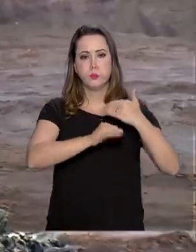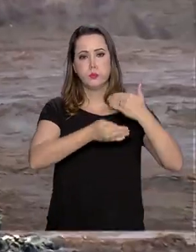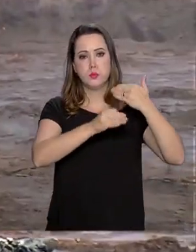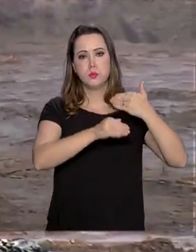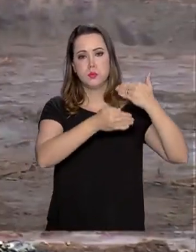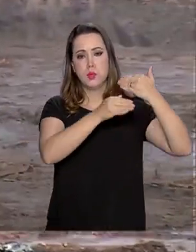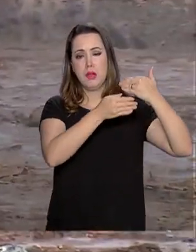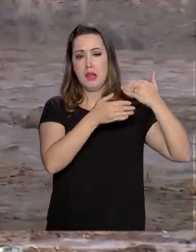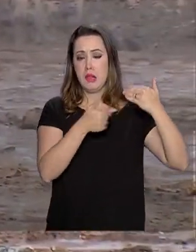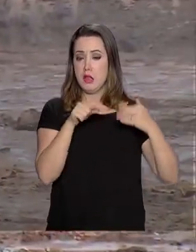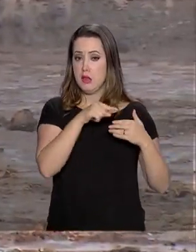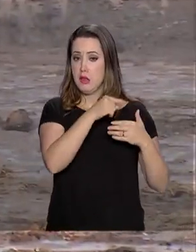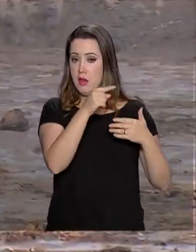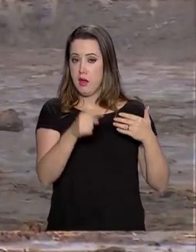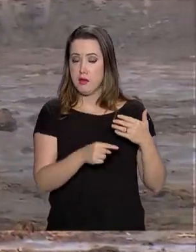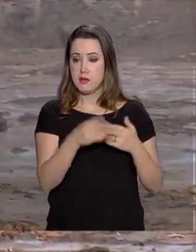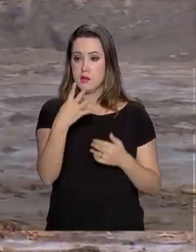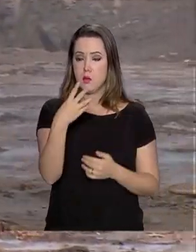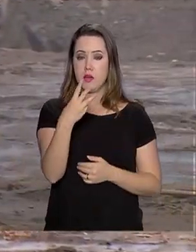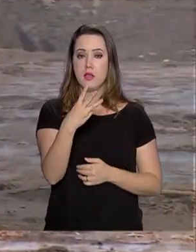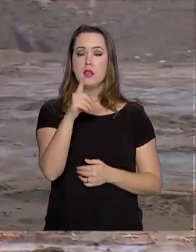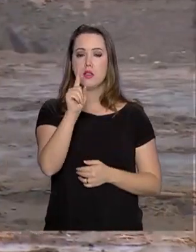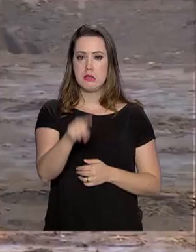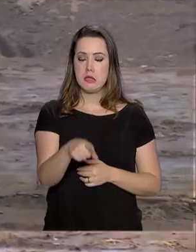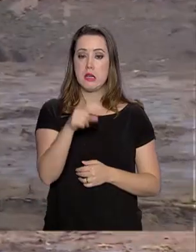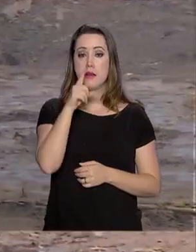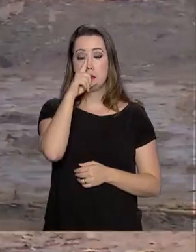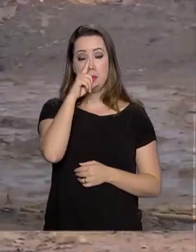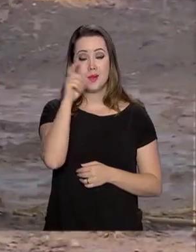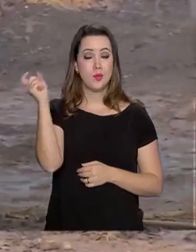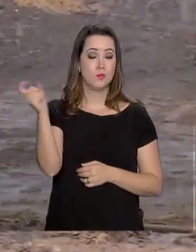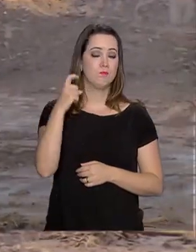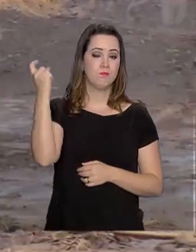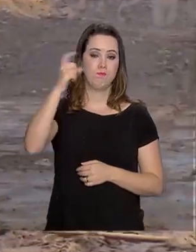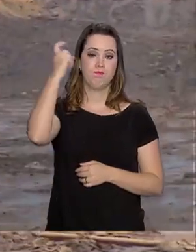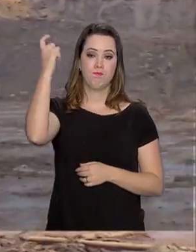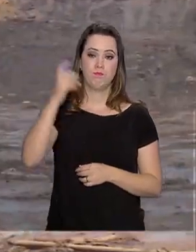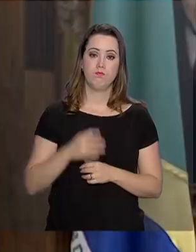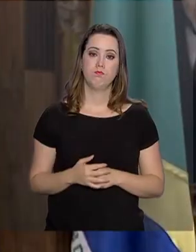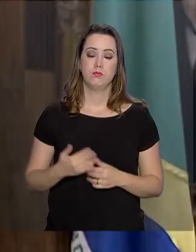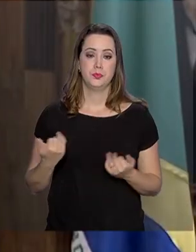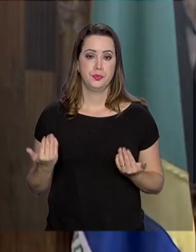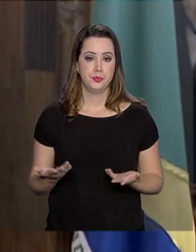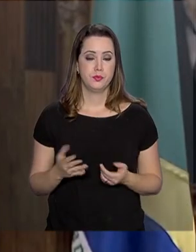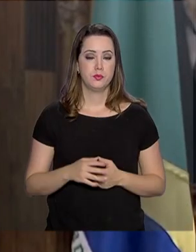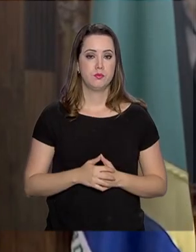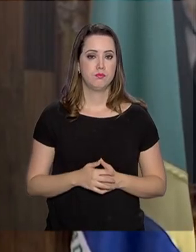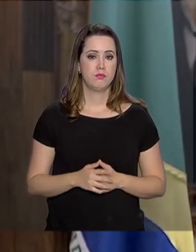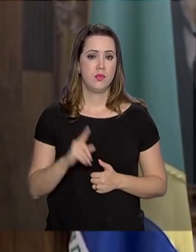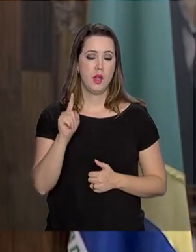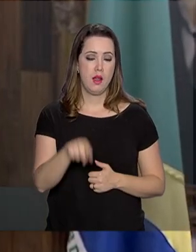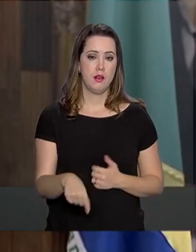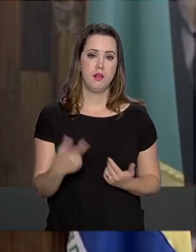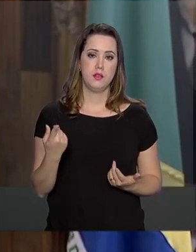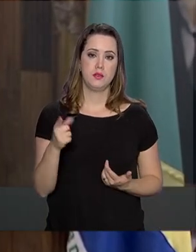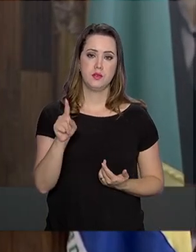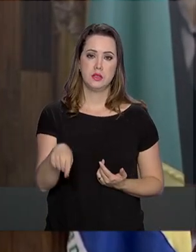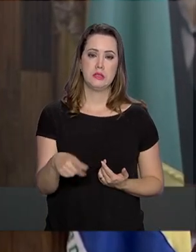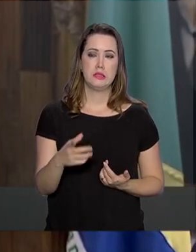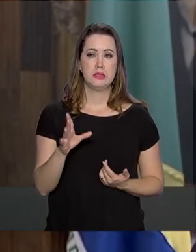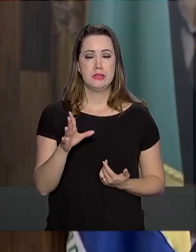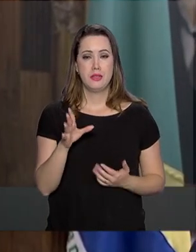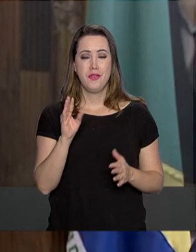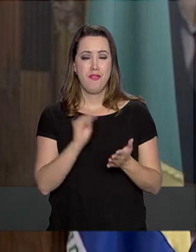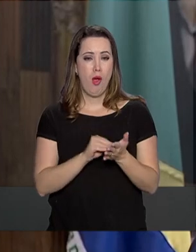montante. Destas, 43 são classificadas como de alto dano potencial. Ela acaba sendo uma condição não muito